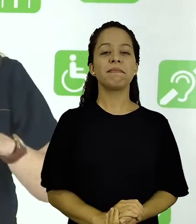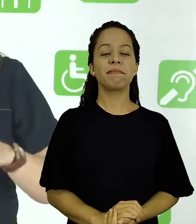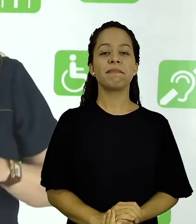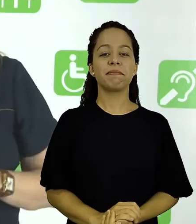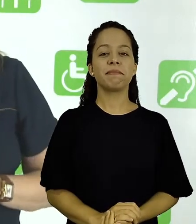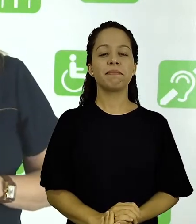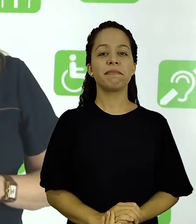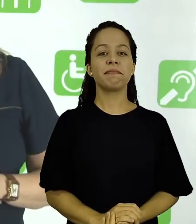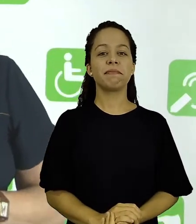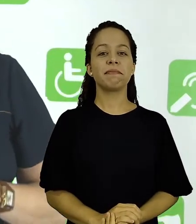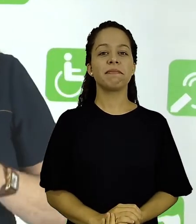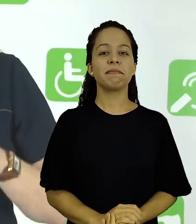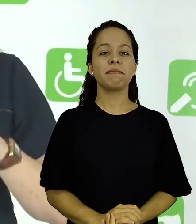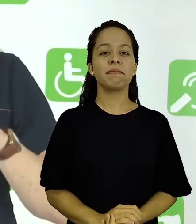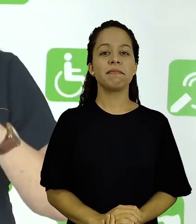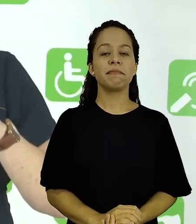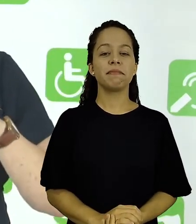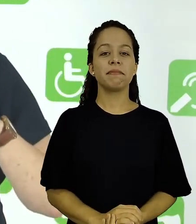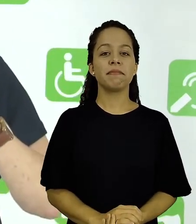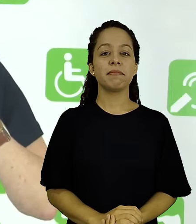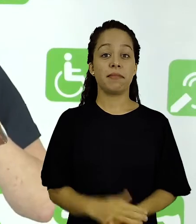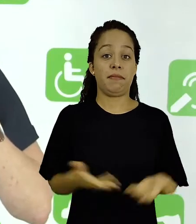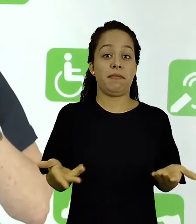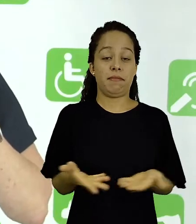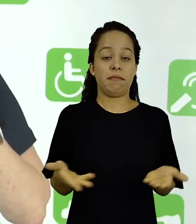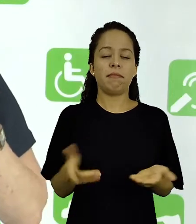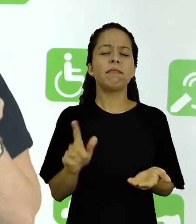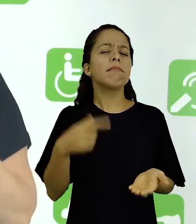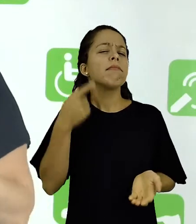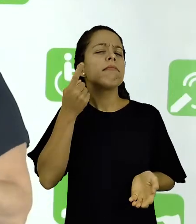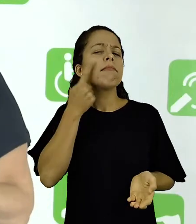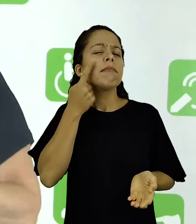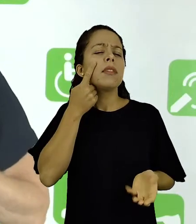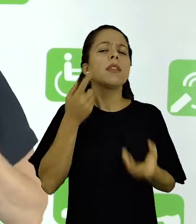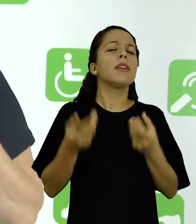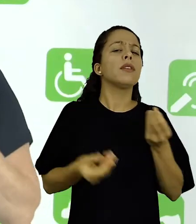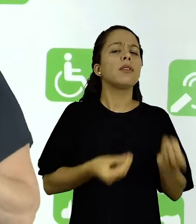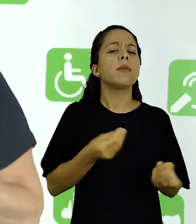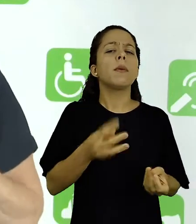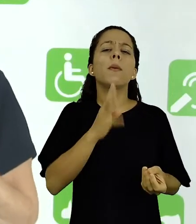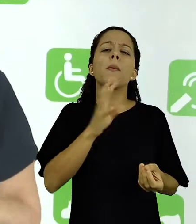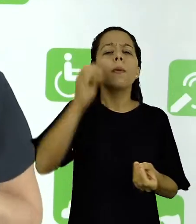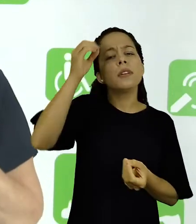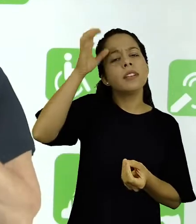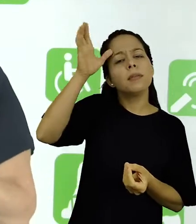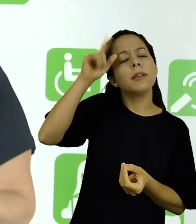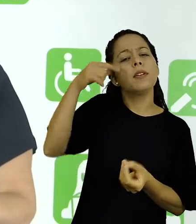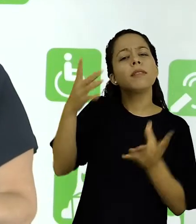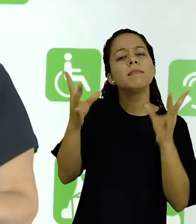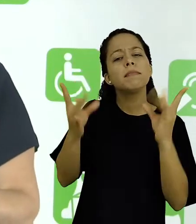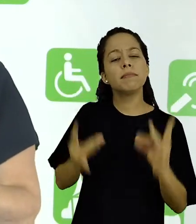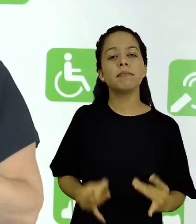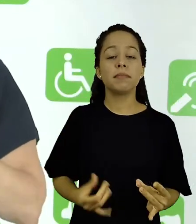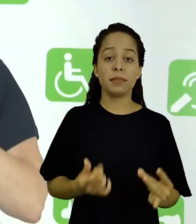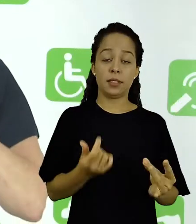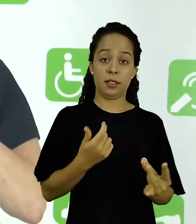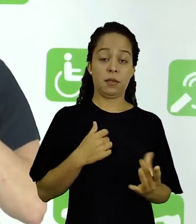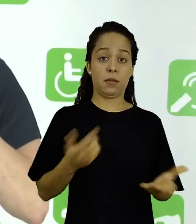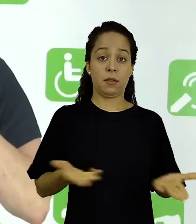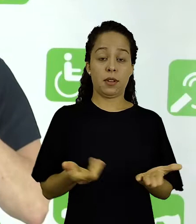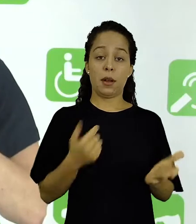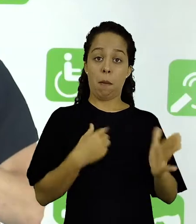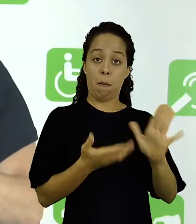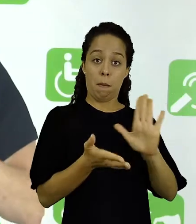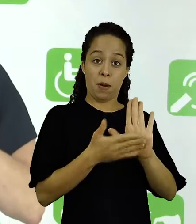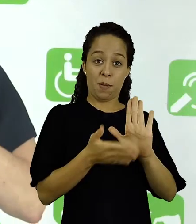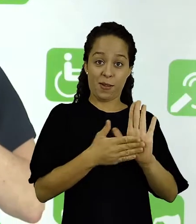artística. Para que a gente possa ver um pouquinho mais sobre esse tipo de conhecimento, eu tenho